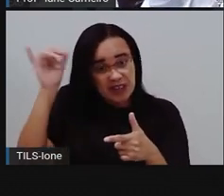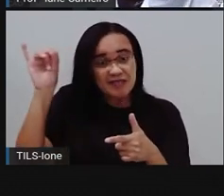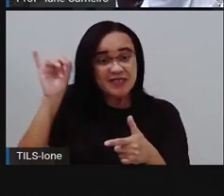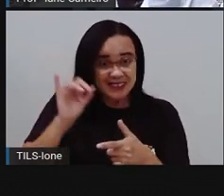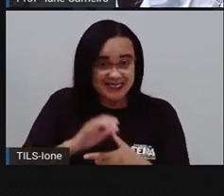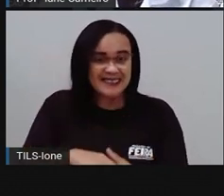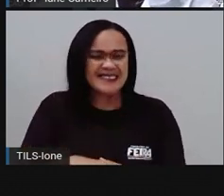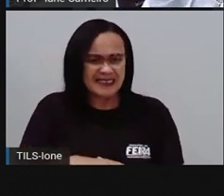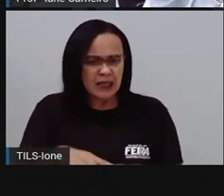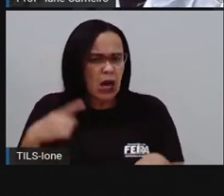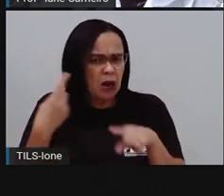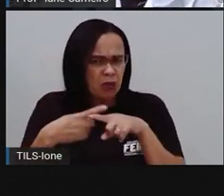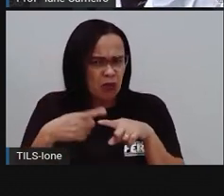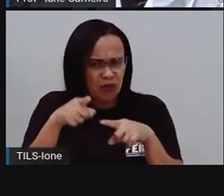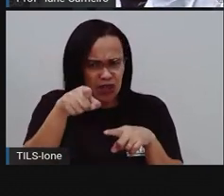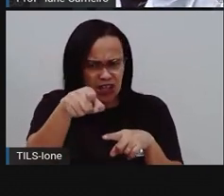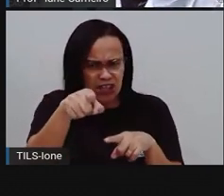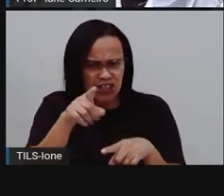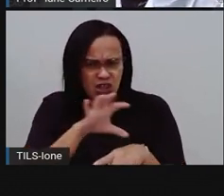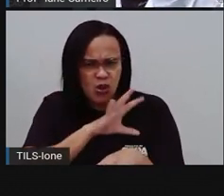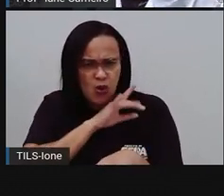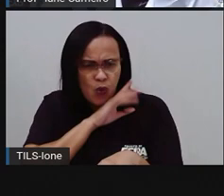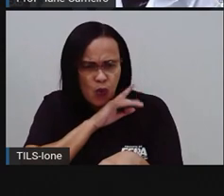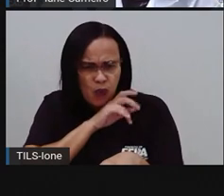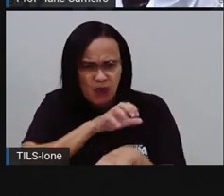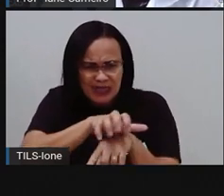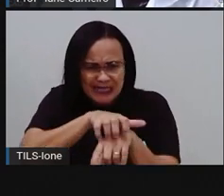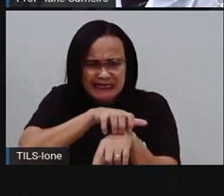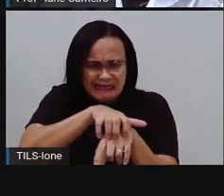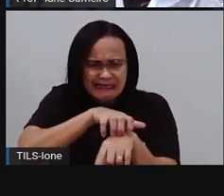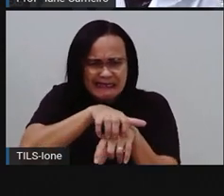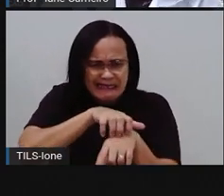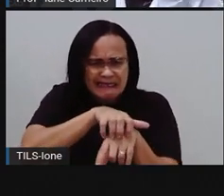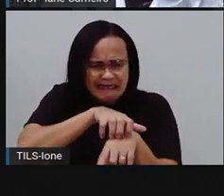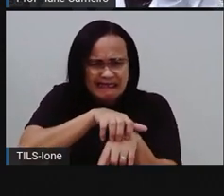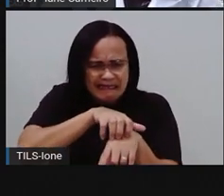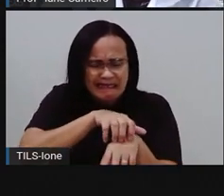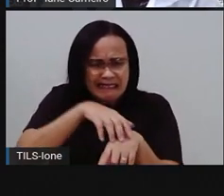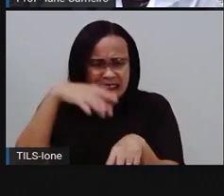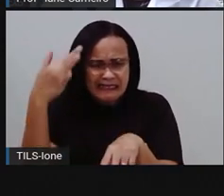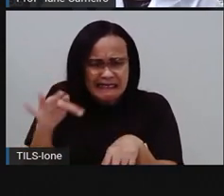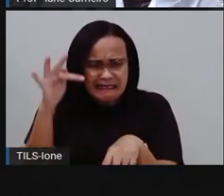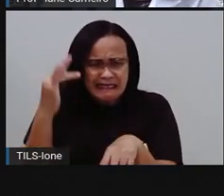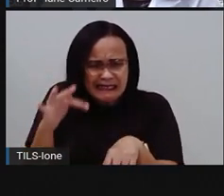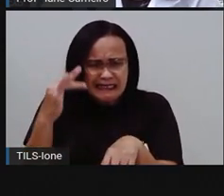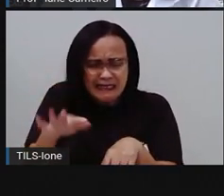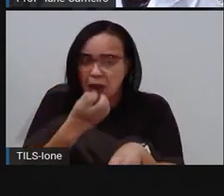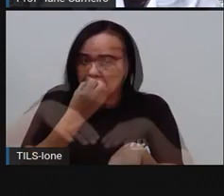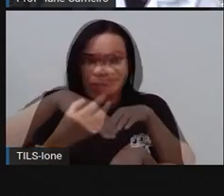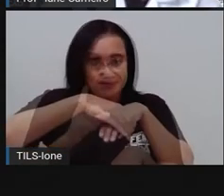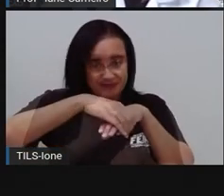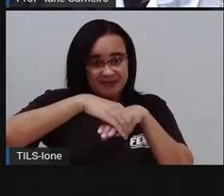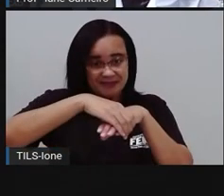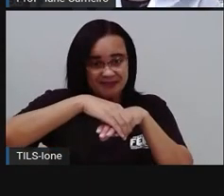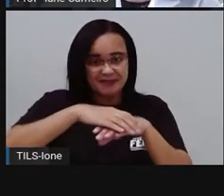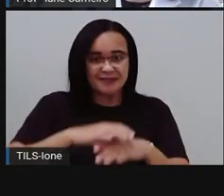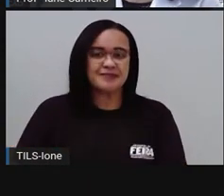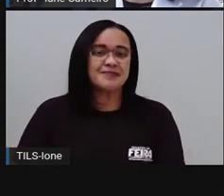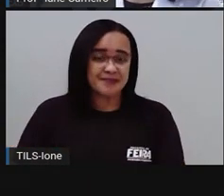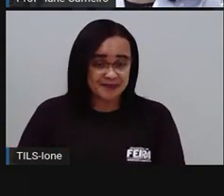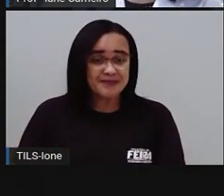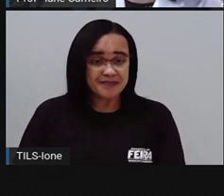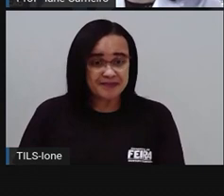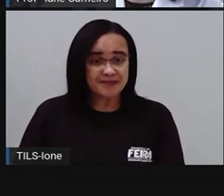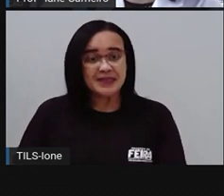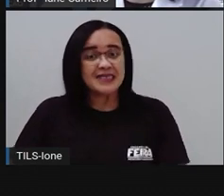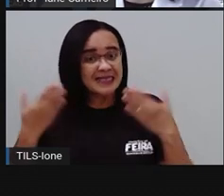coça muito e faz o pezinho ficar inflamado. E isso não é nada bom. Como toda